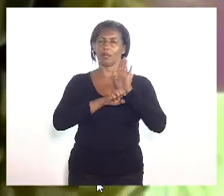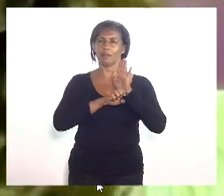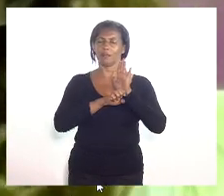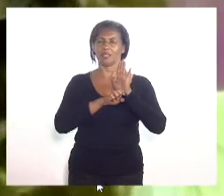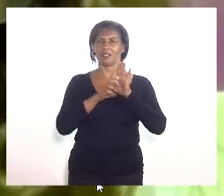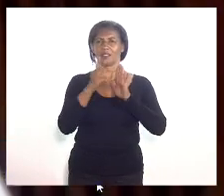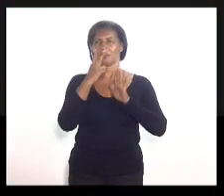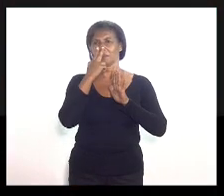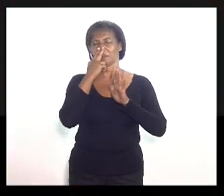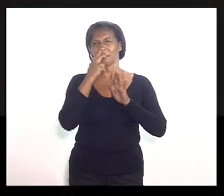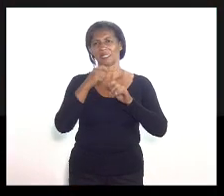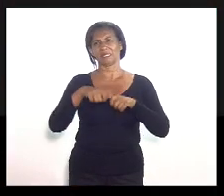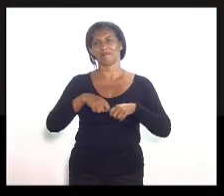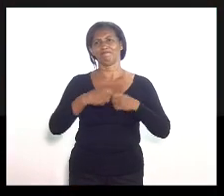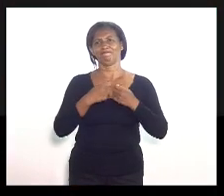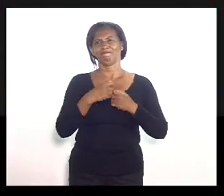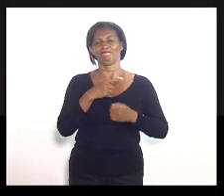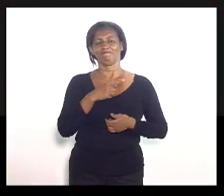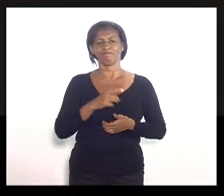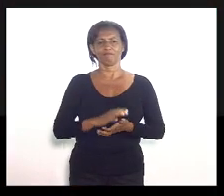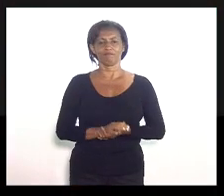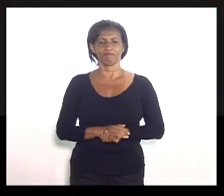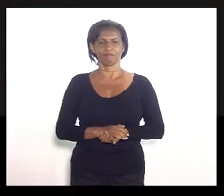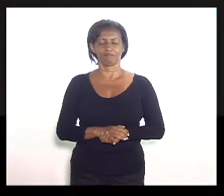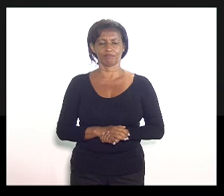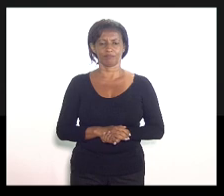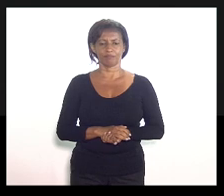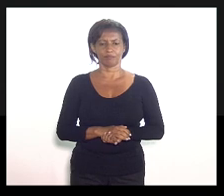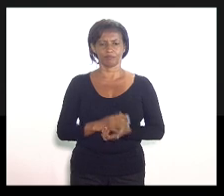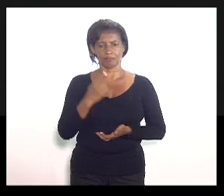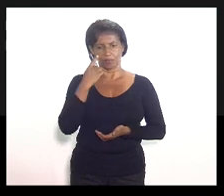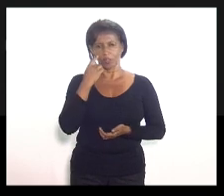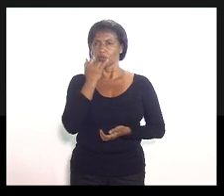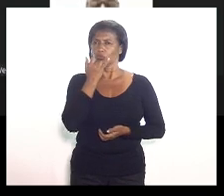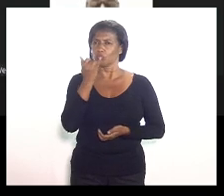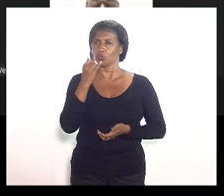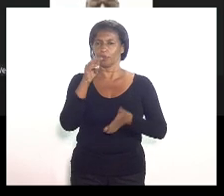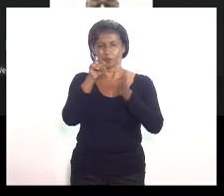prejudicada, né? Só um minuto, tá? Presidente, estou analisando aqui.